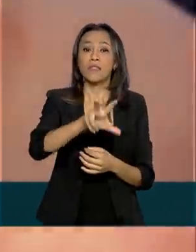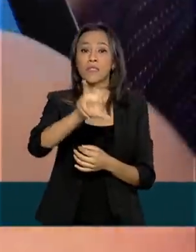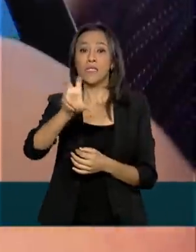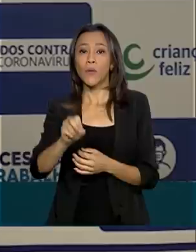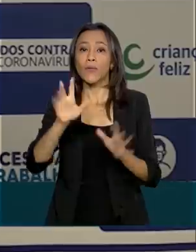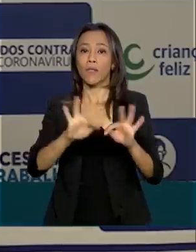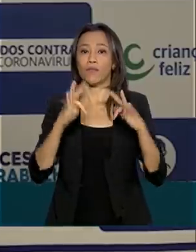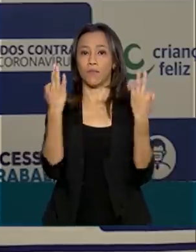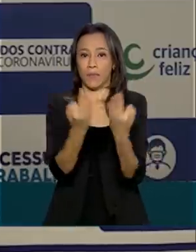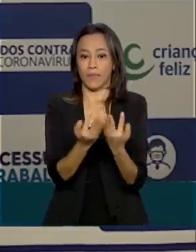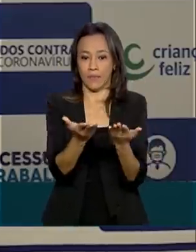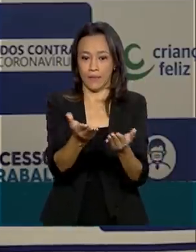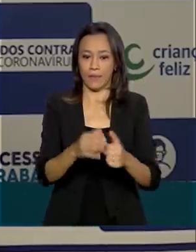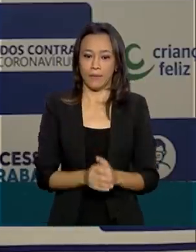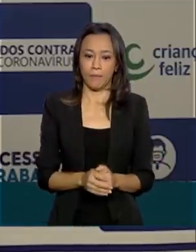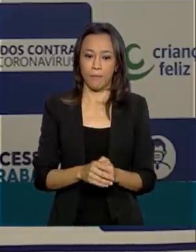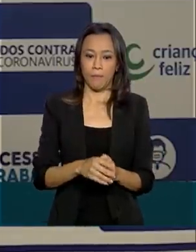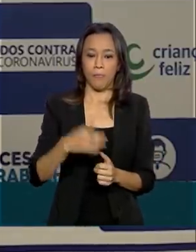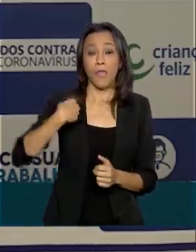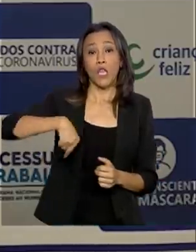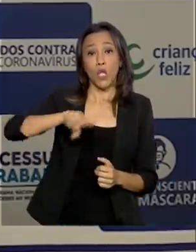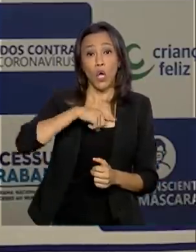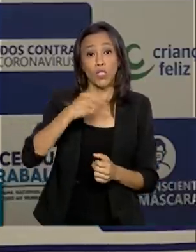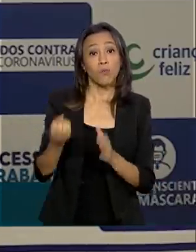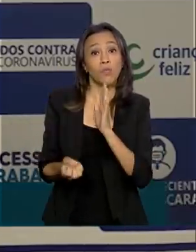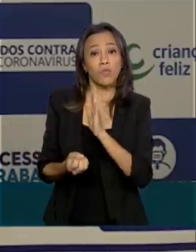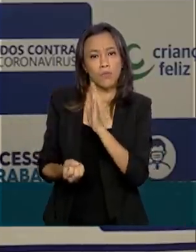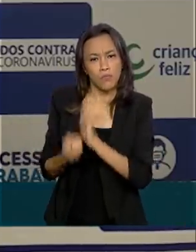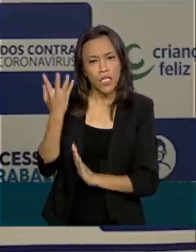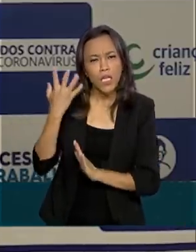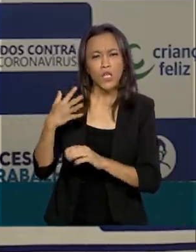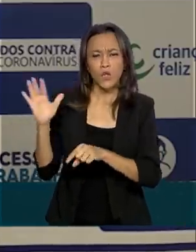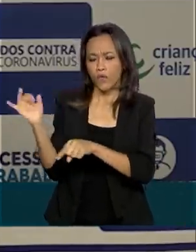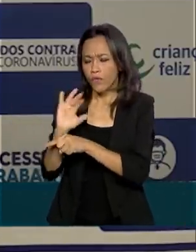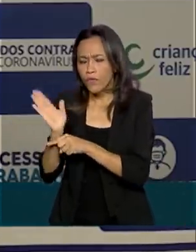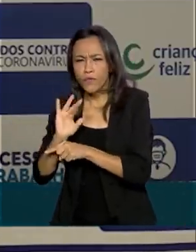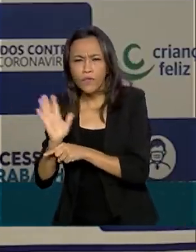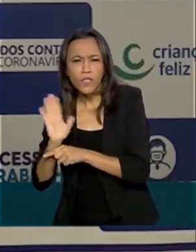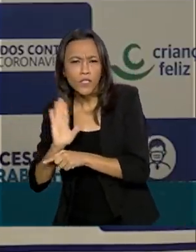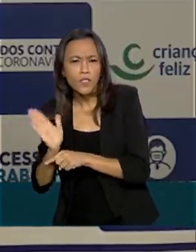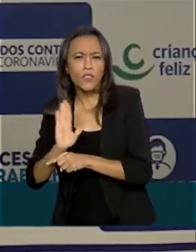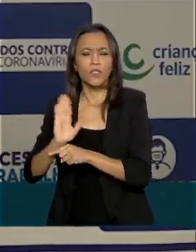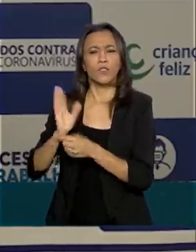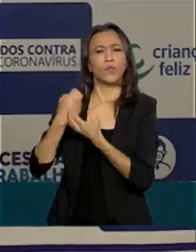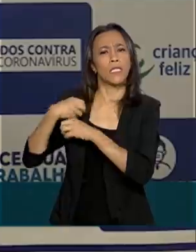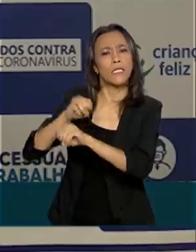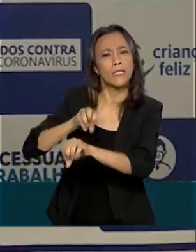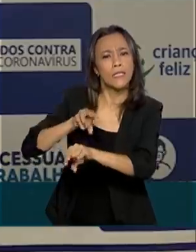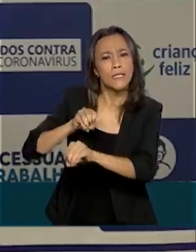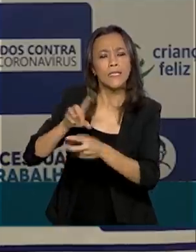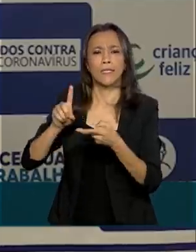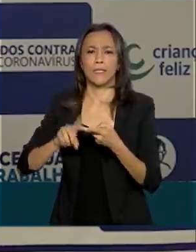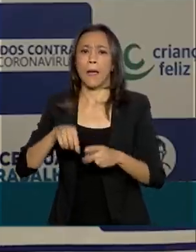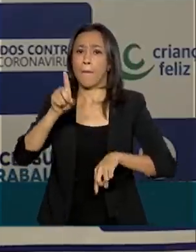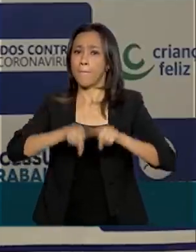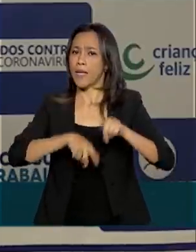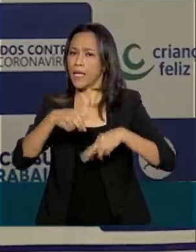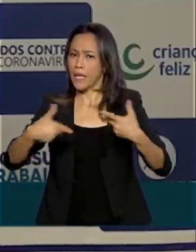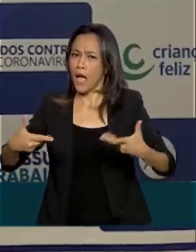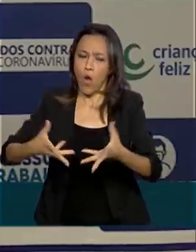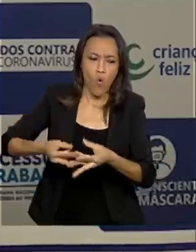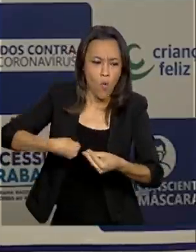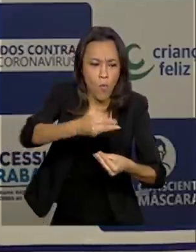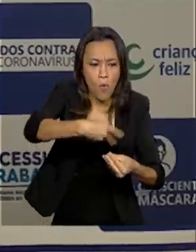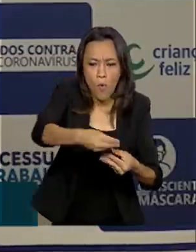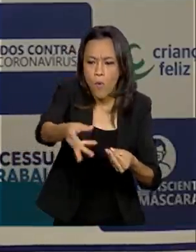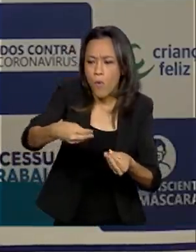Nós estamos criando vídeos, vídeos educativos, estamos mandando materiais para a casa das famílias, lógico,